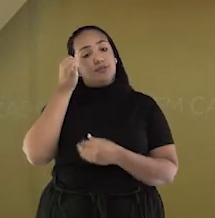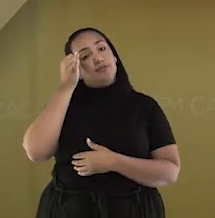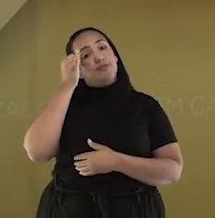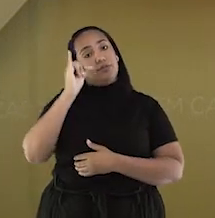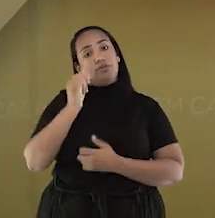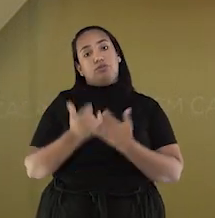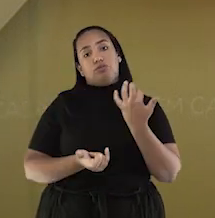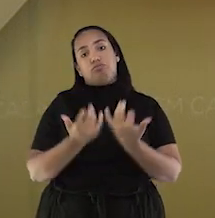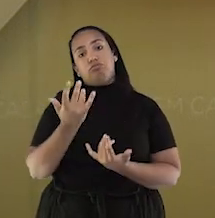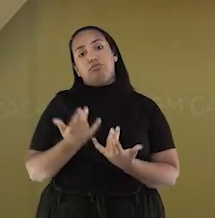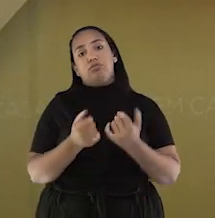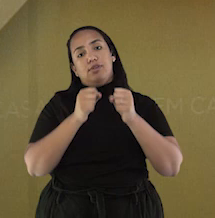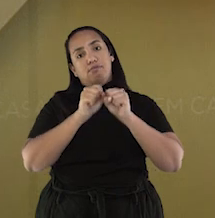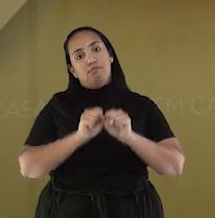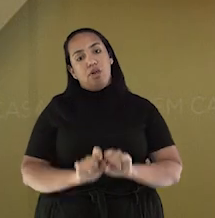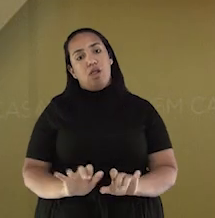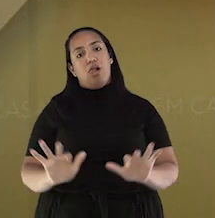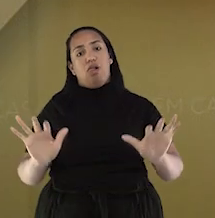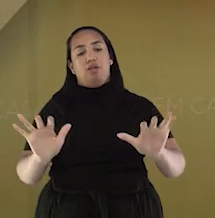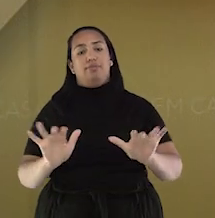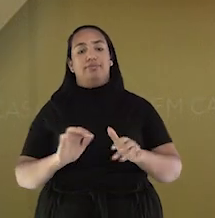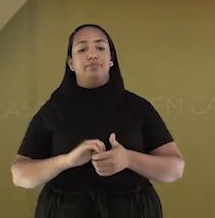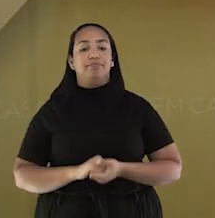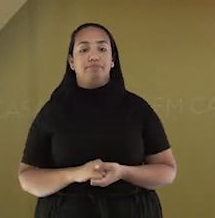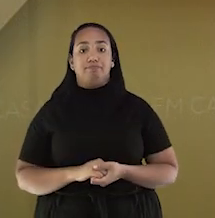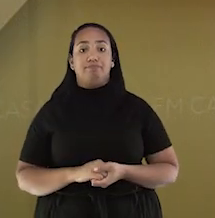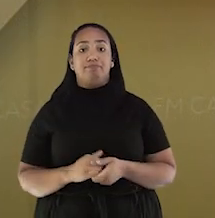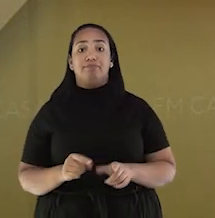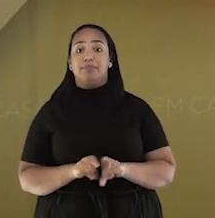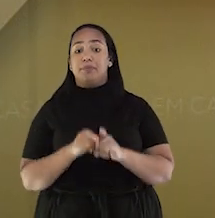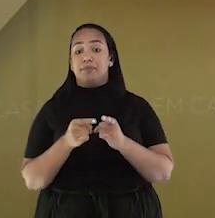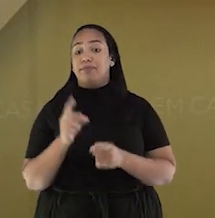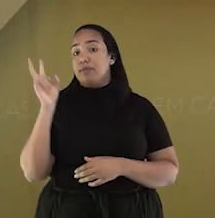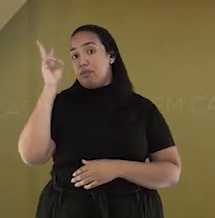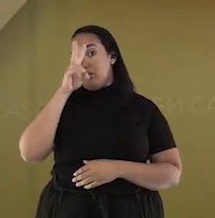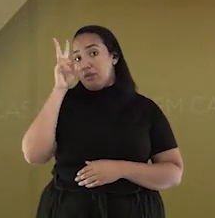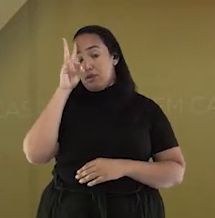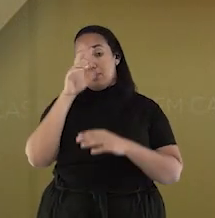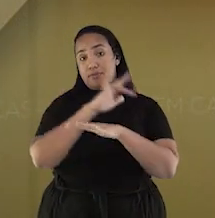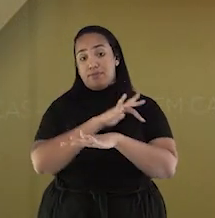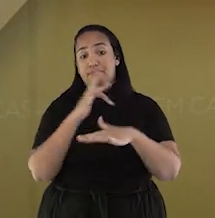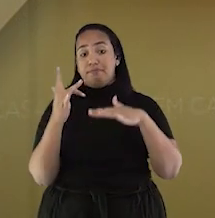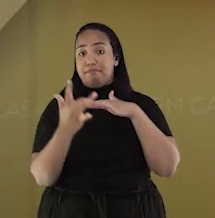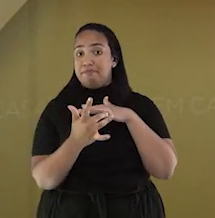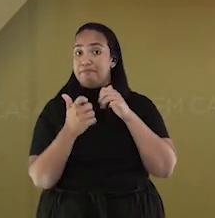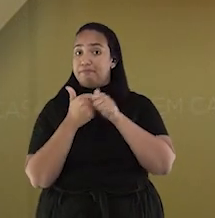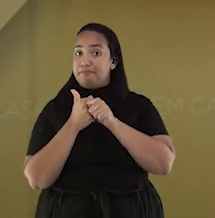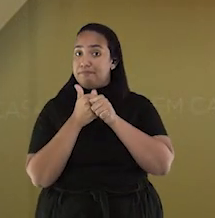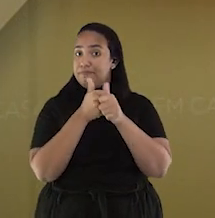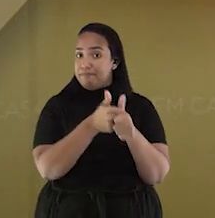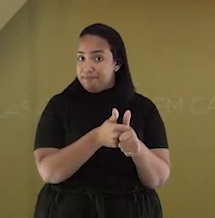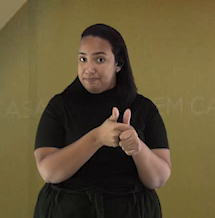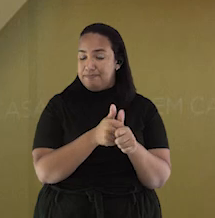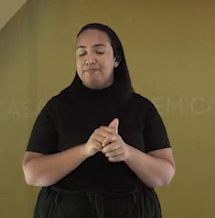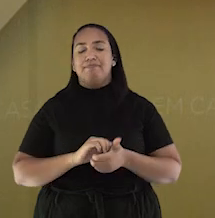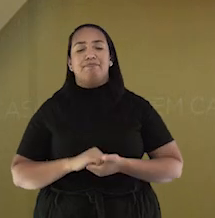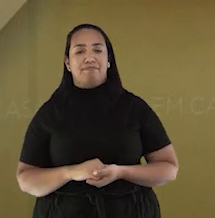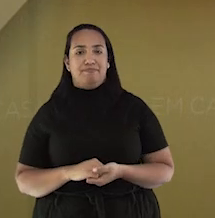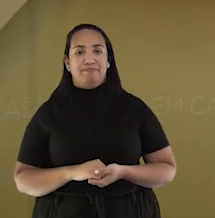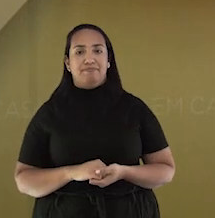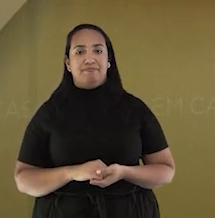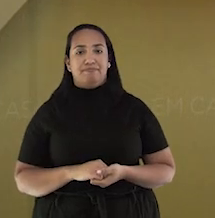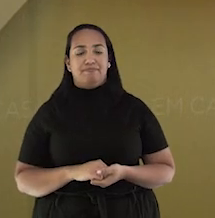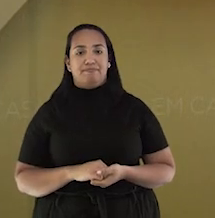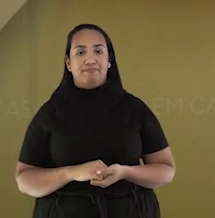queimaduras e incêndios. Ah, e não deixe de acompanhar o Dever em Casa na TV, nas redes sociais.